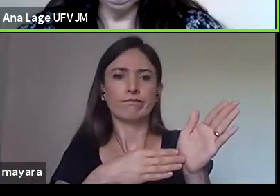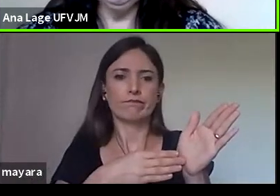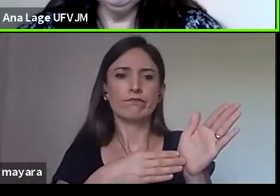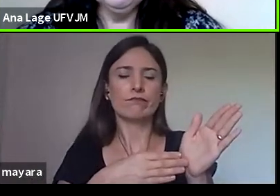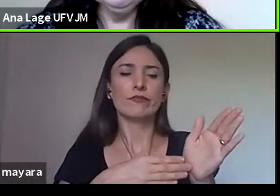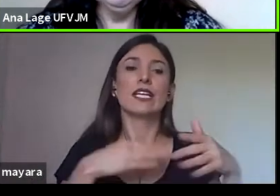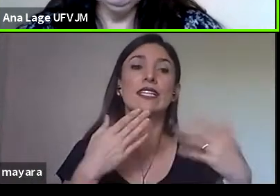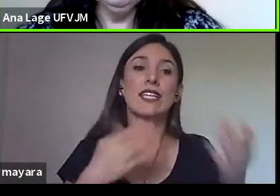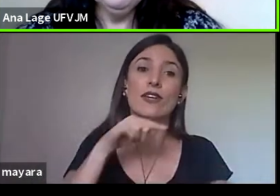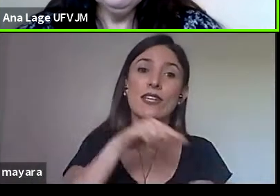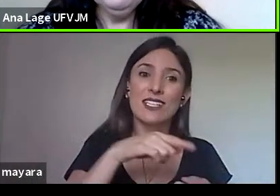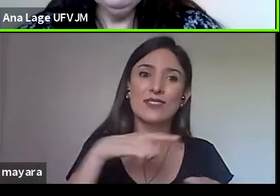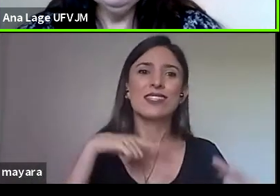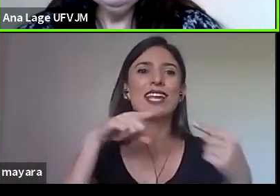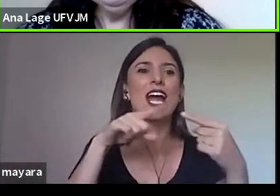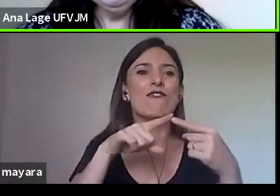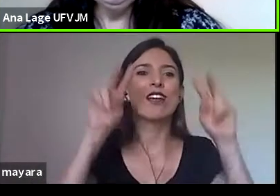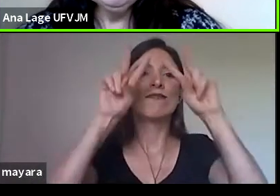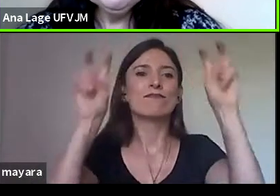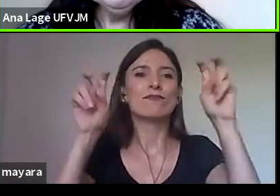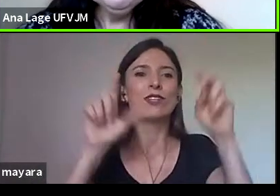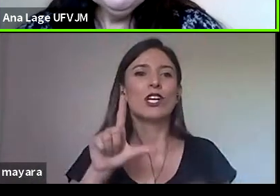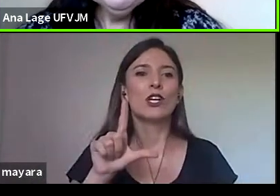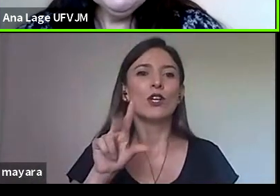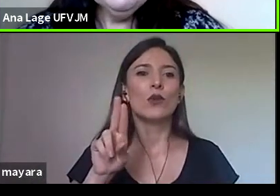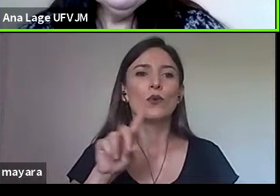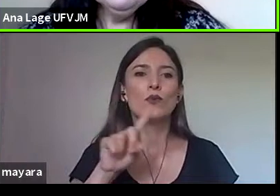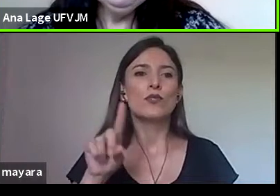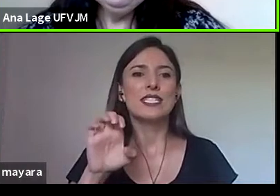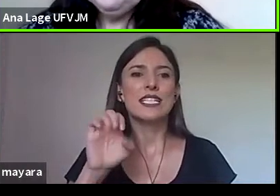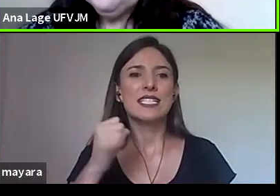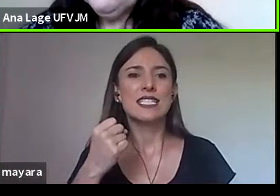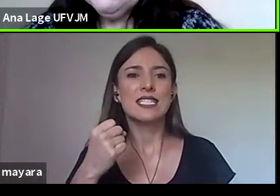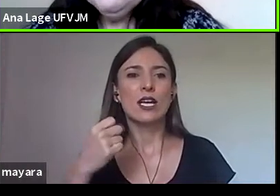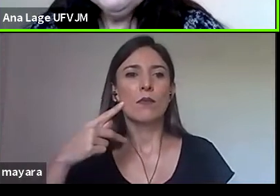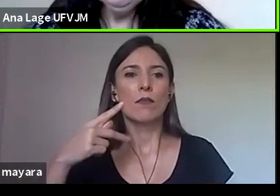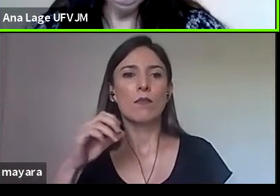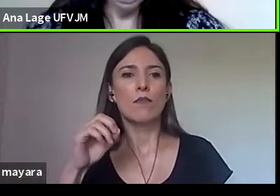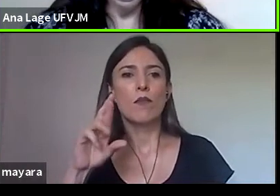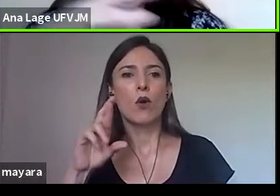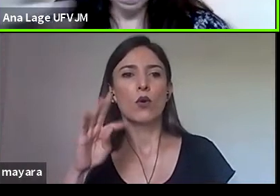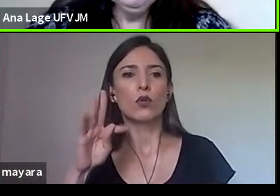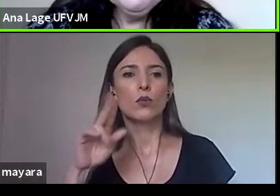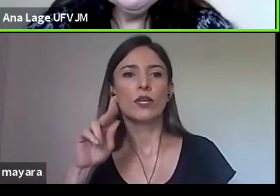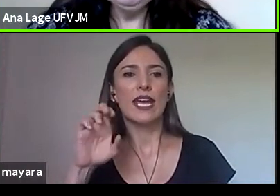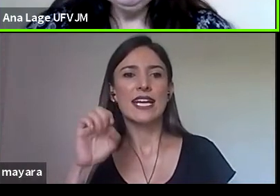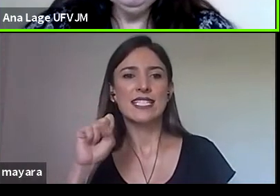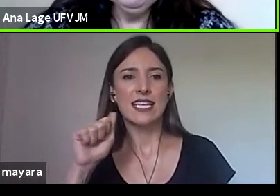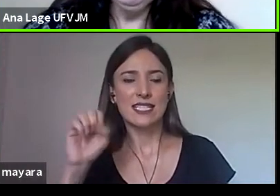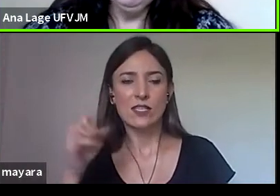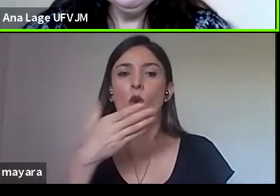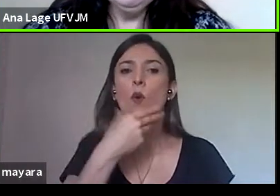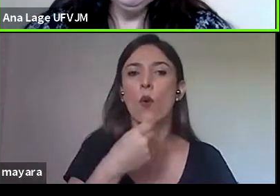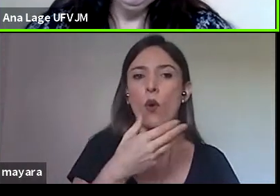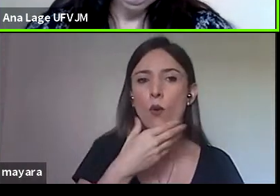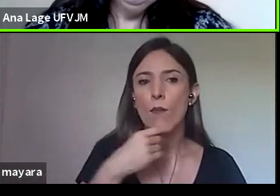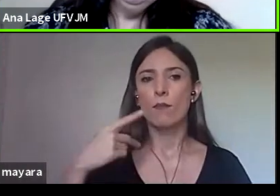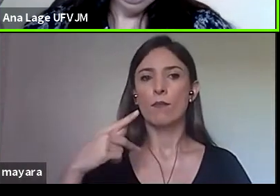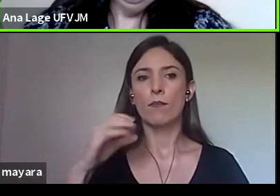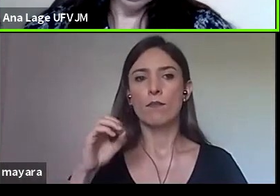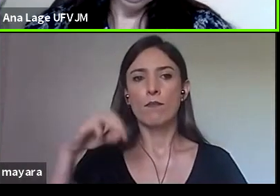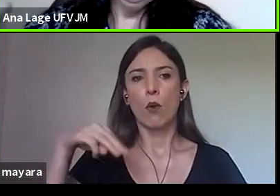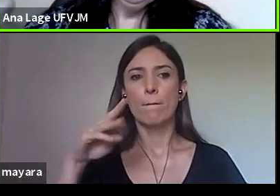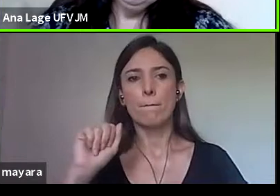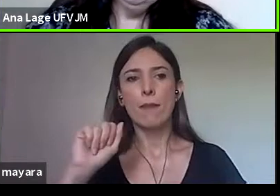portuguesas e do poder do Pombal é de centralizar, né? Dentro de toda uma burocracia portuguesa,